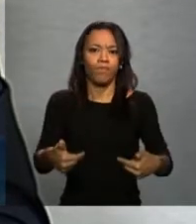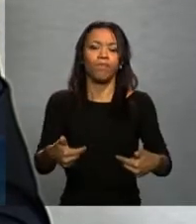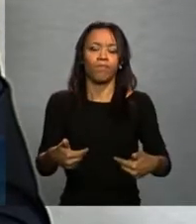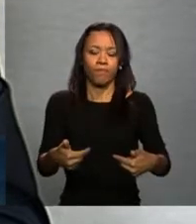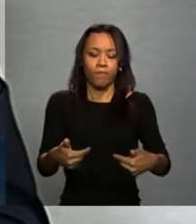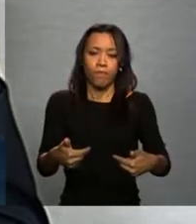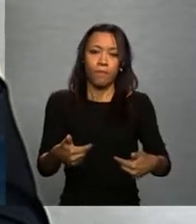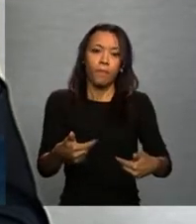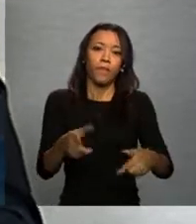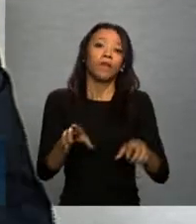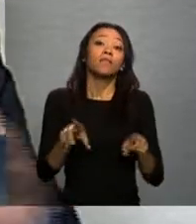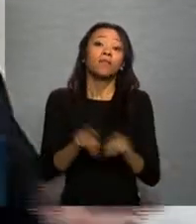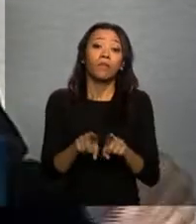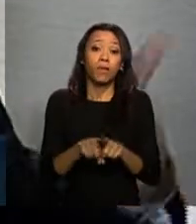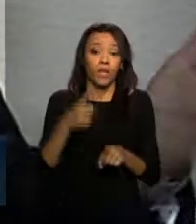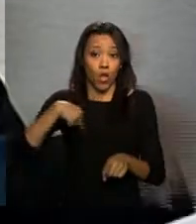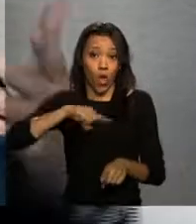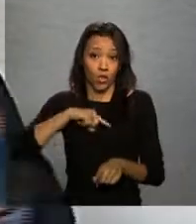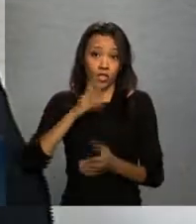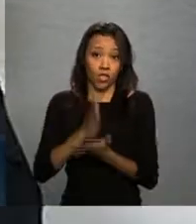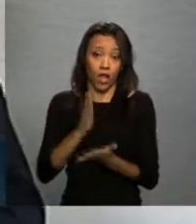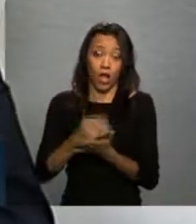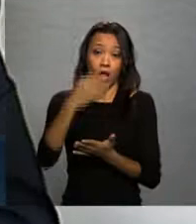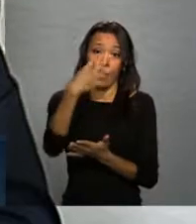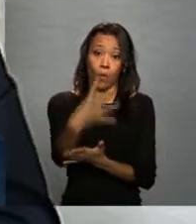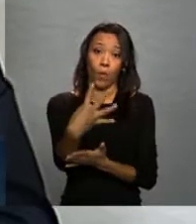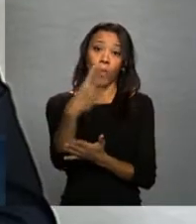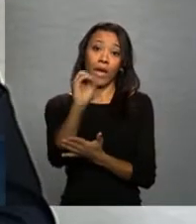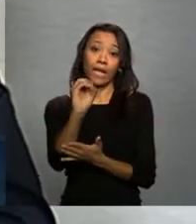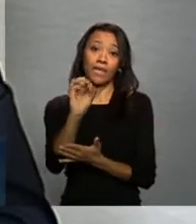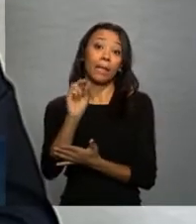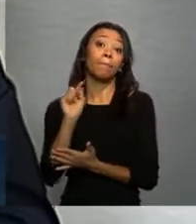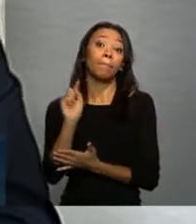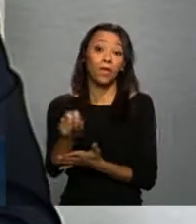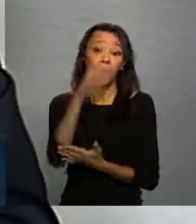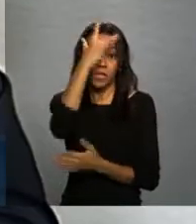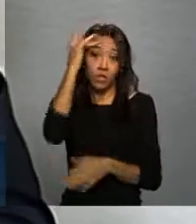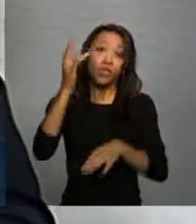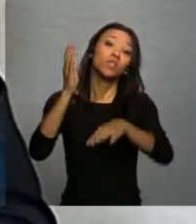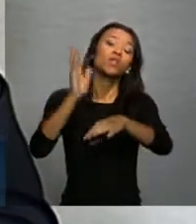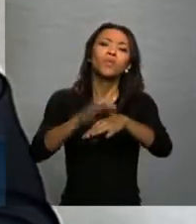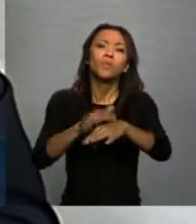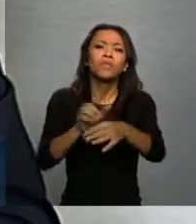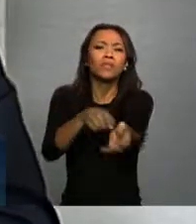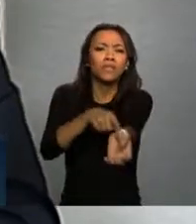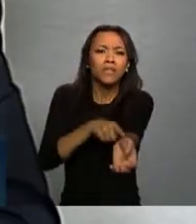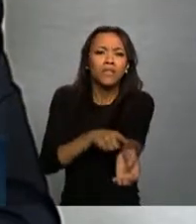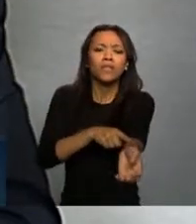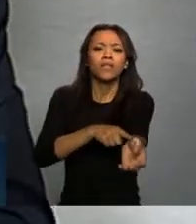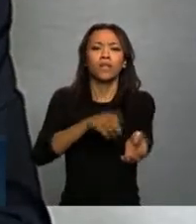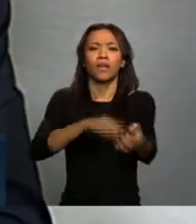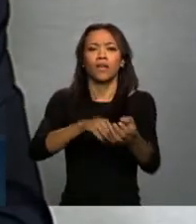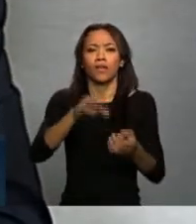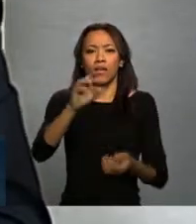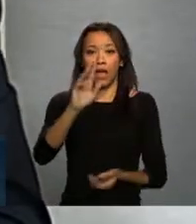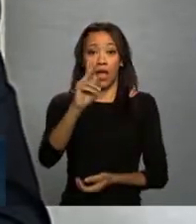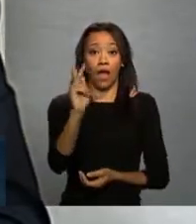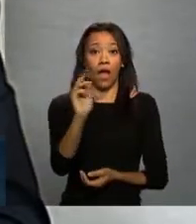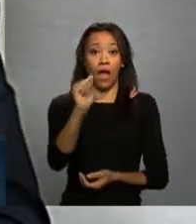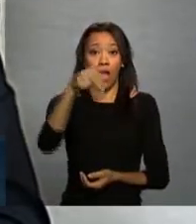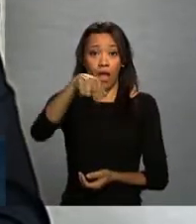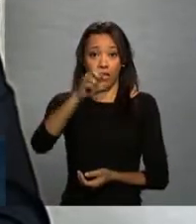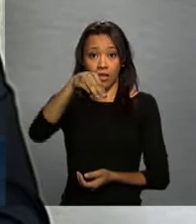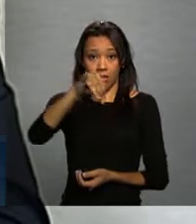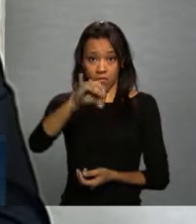possibilidade. Do mesmo jeito que a gente beneficiou 40 mil pessoas com anemia falciforme que se cuidam nos nossos serviços com o sistema web,